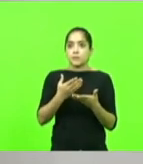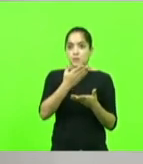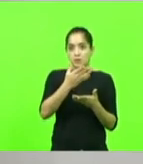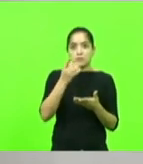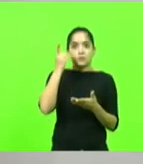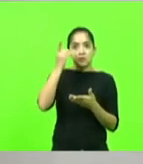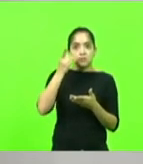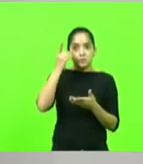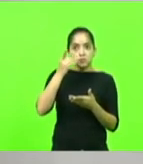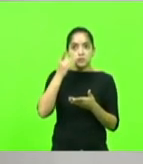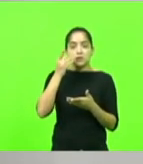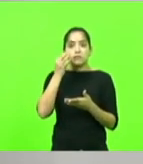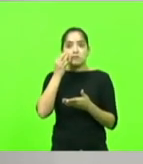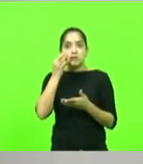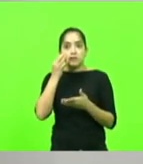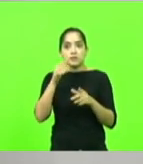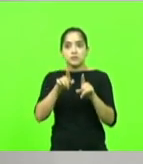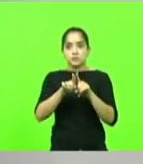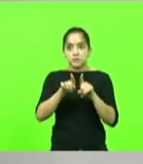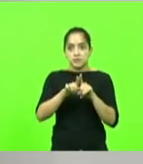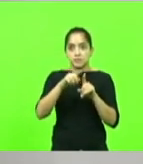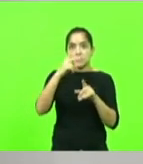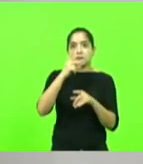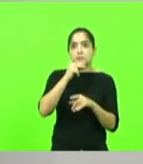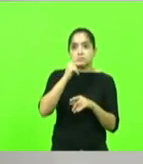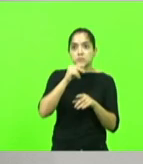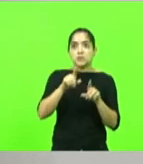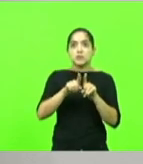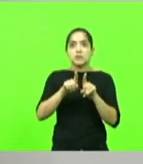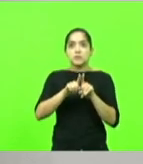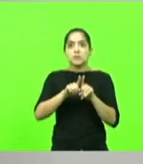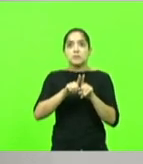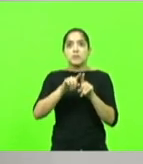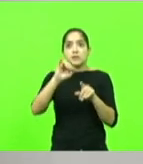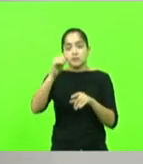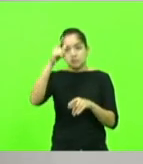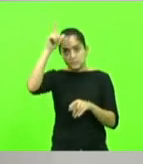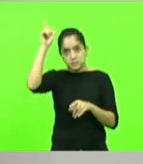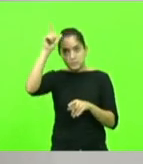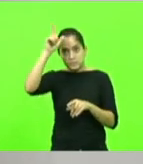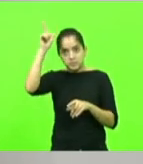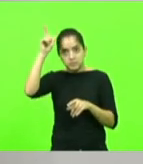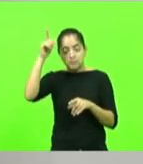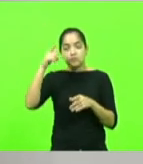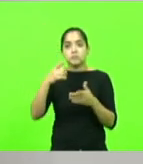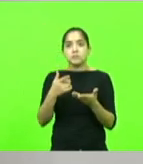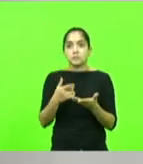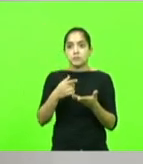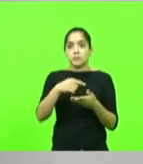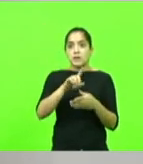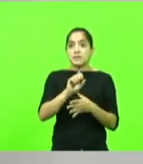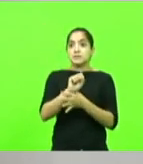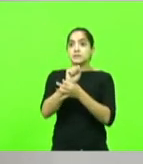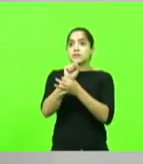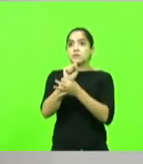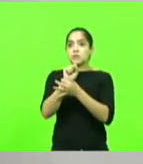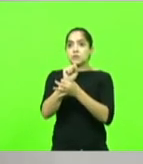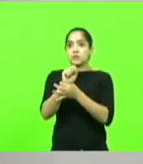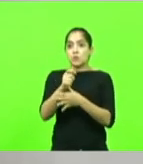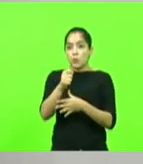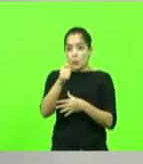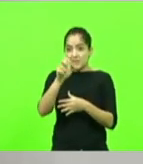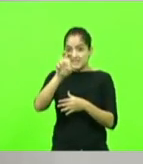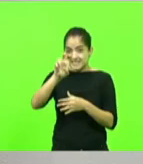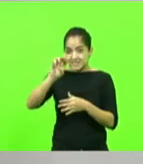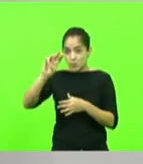Kreling, o que o deputado Kennedy Nunes, o que o deputado Sargento Lima levou para a nossa região em segurança, chega-se a quase 5 milhões